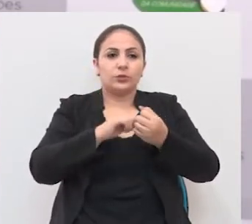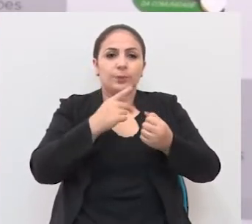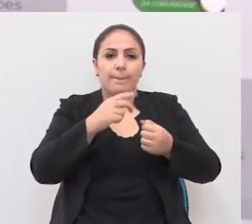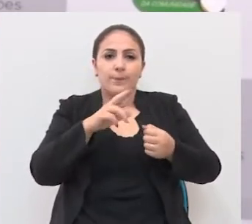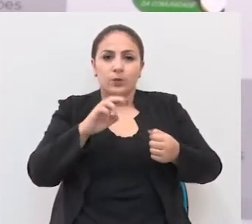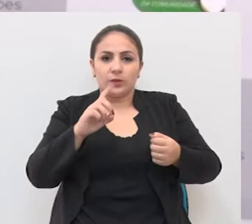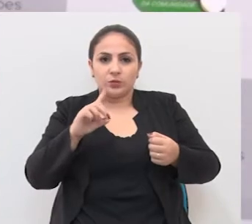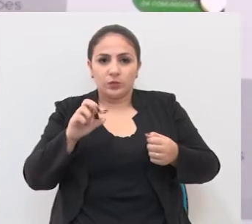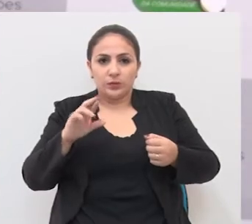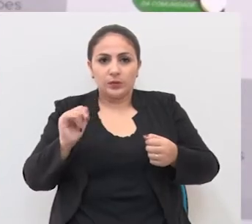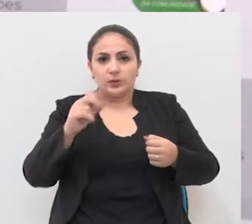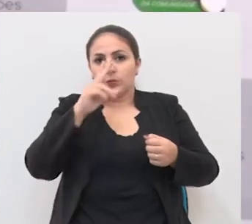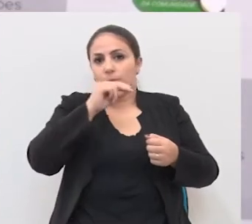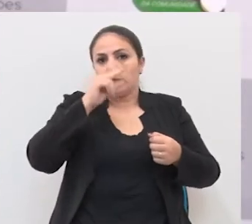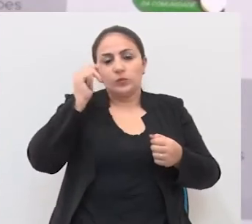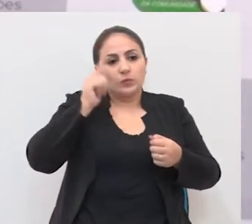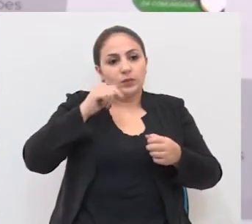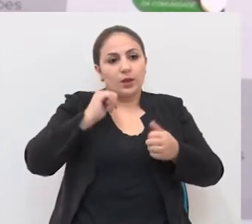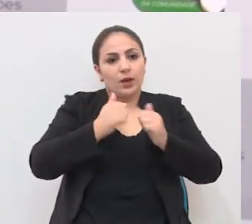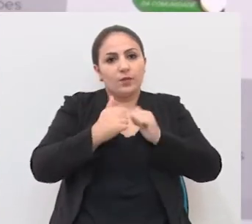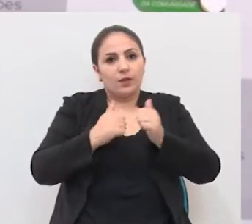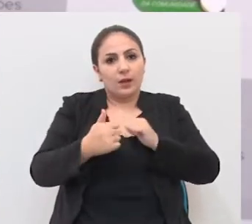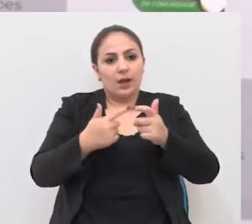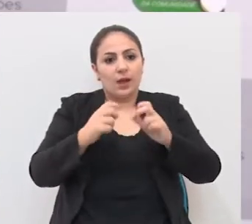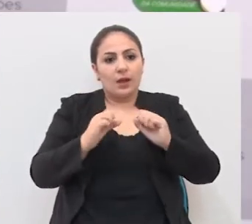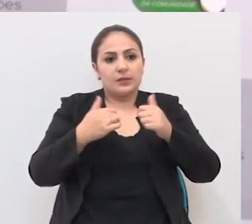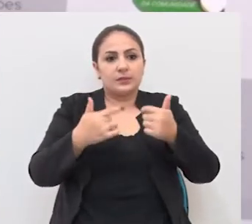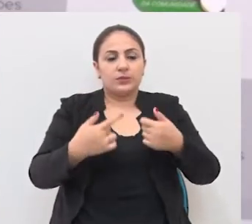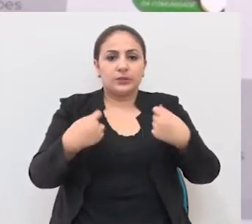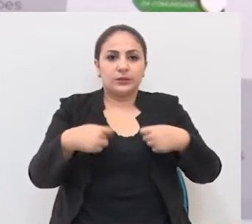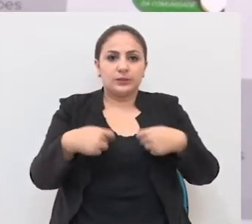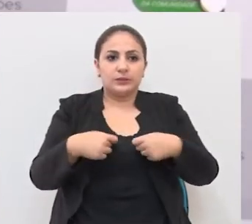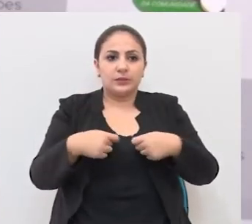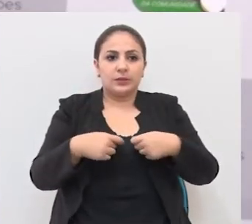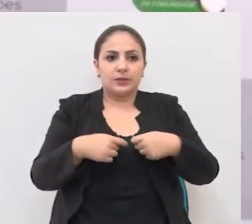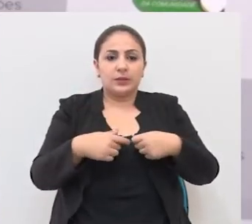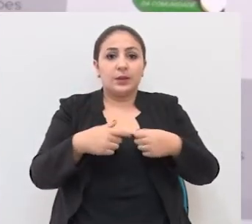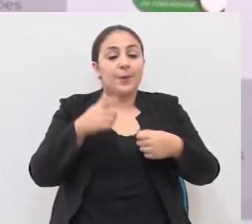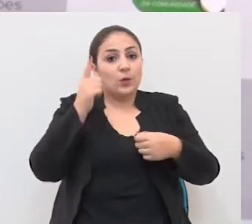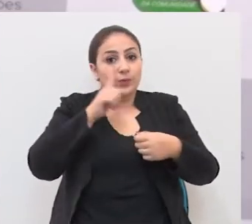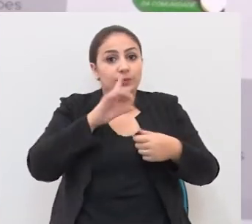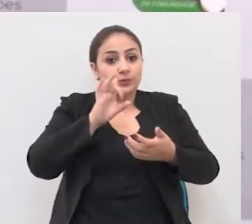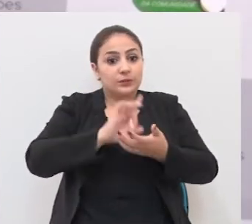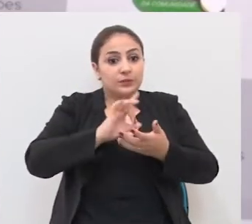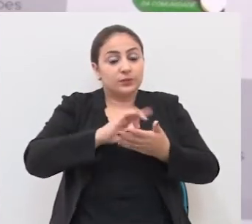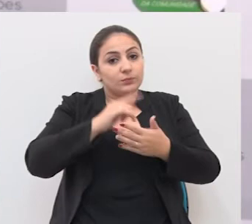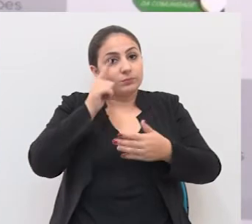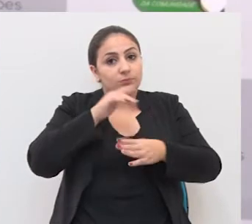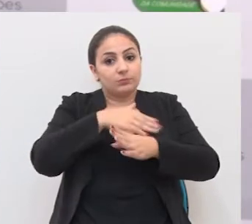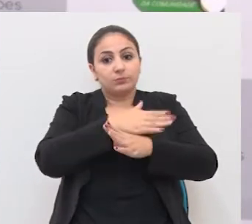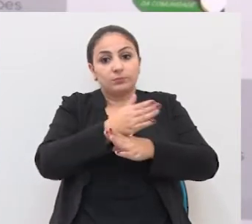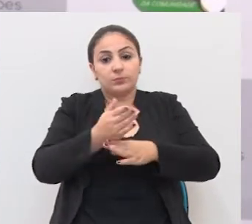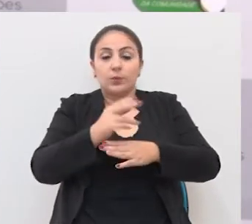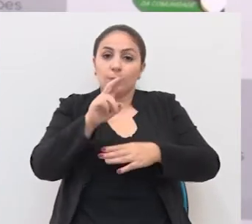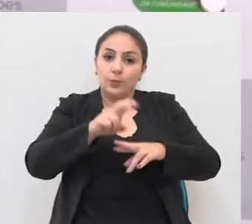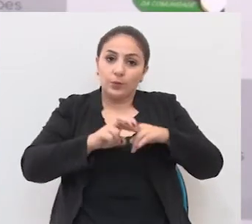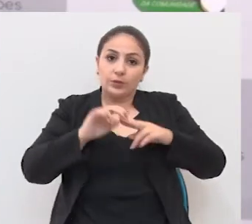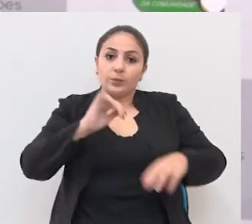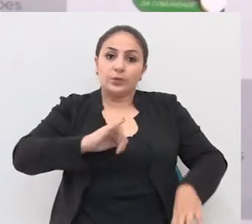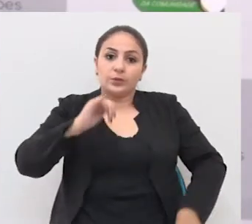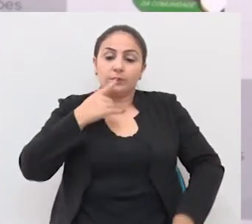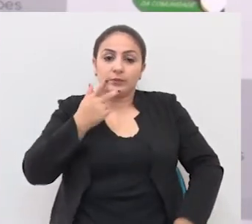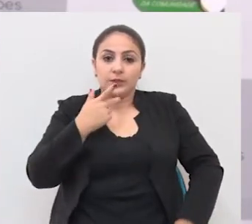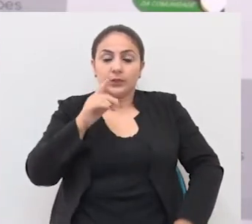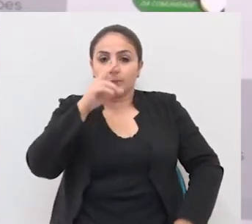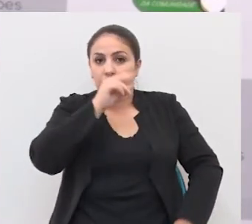Procuradoria do Município, já disse que avalia tomar as medidas necessárias para que essa situação não se prolongue. É importante